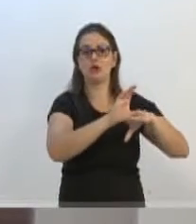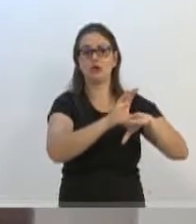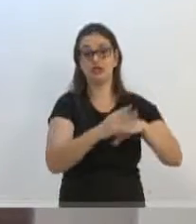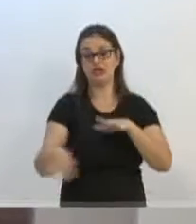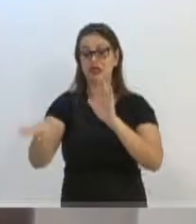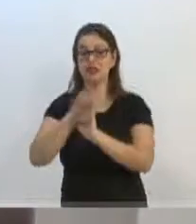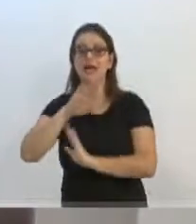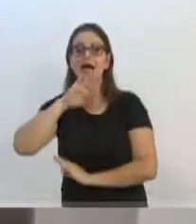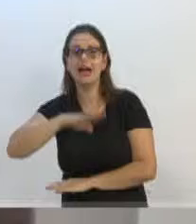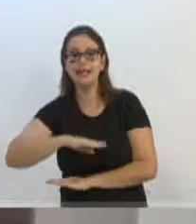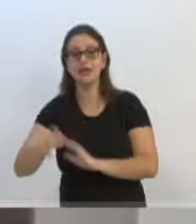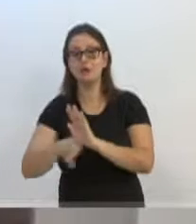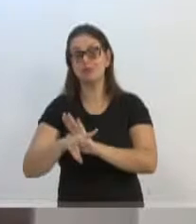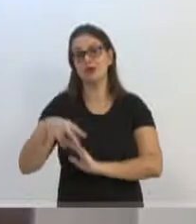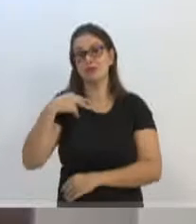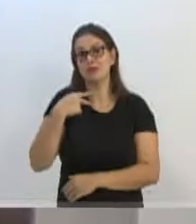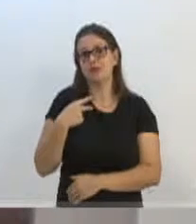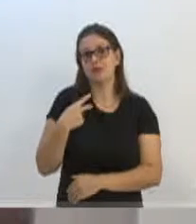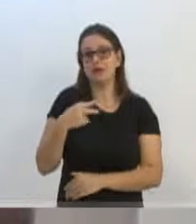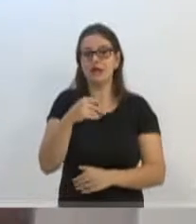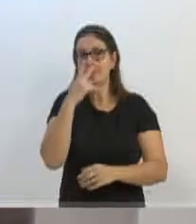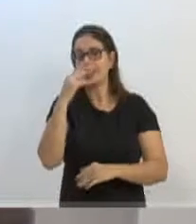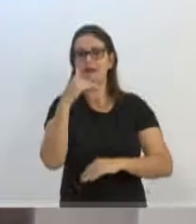parlamento e rasgar a Constituição brasileira.